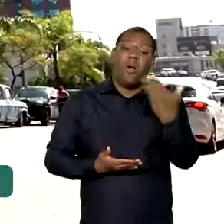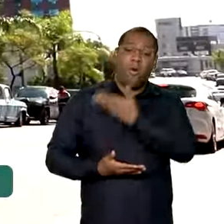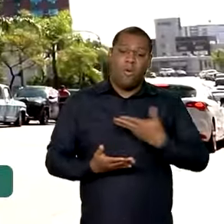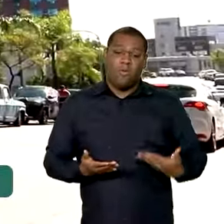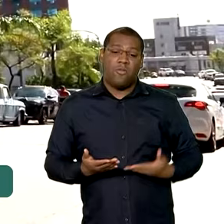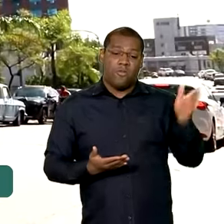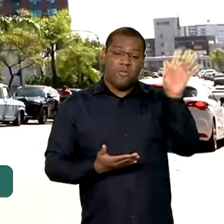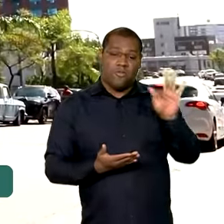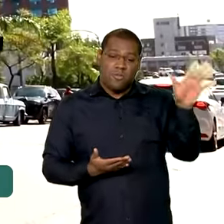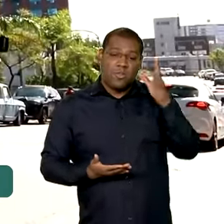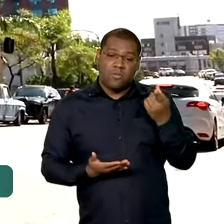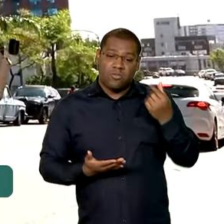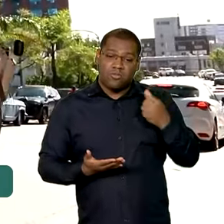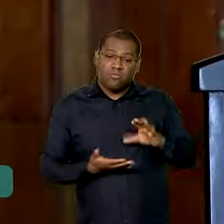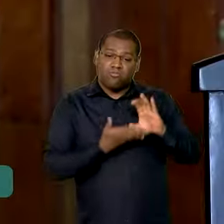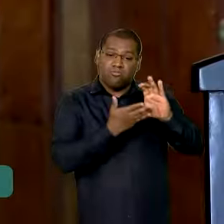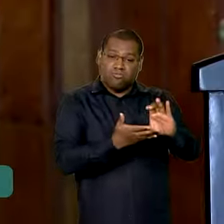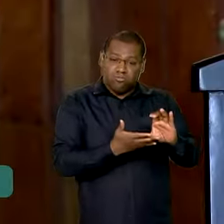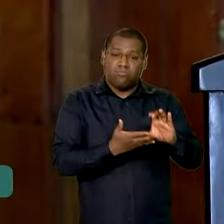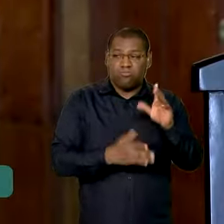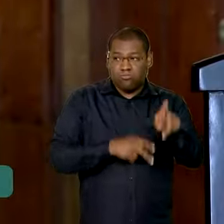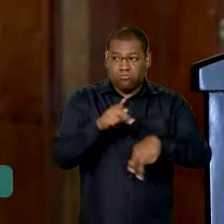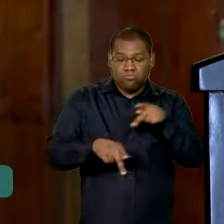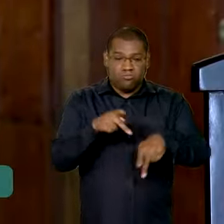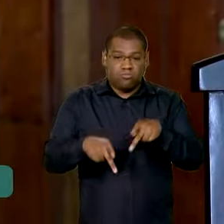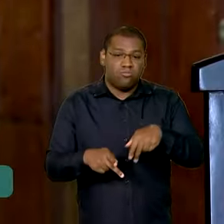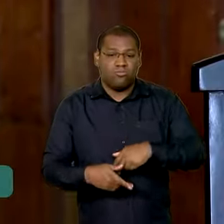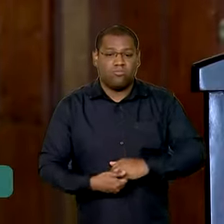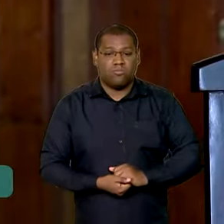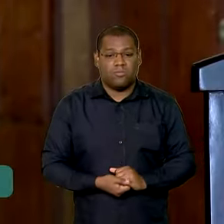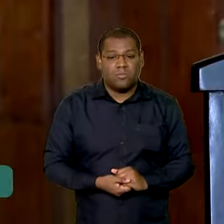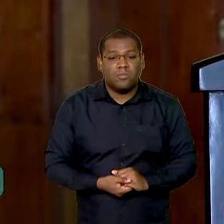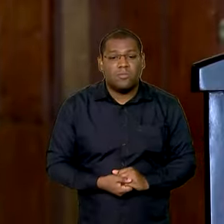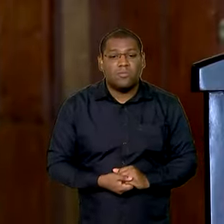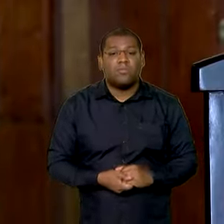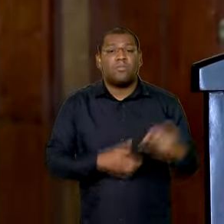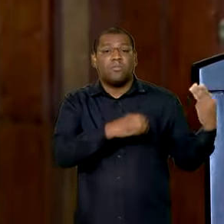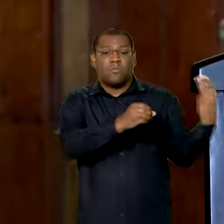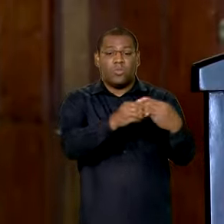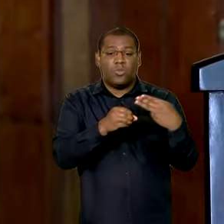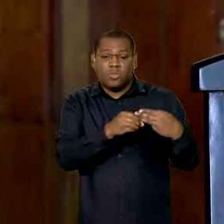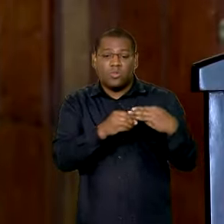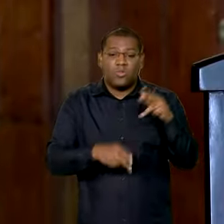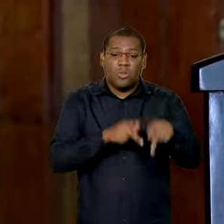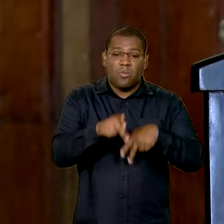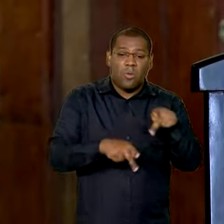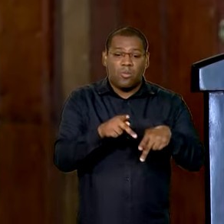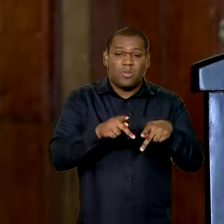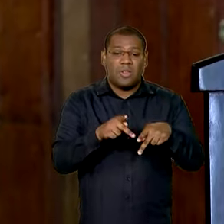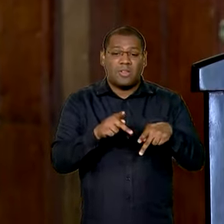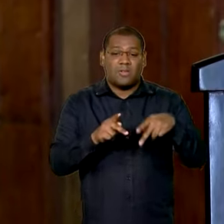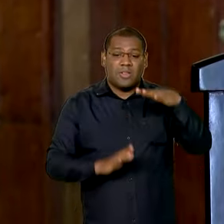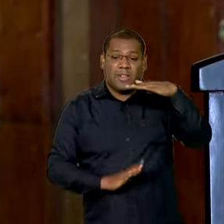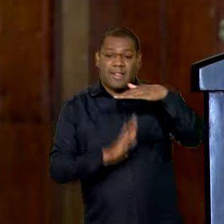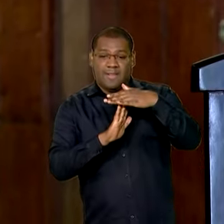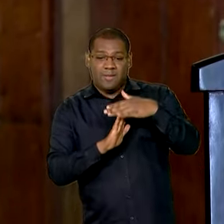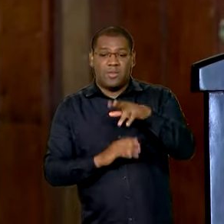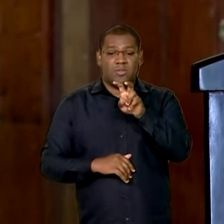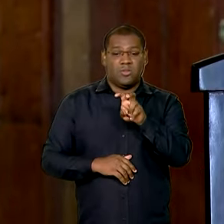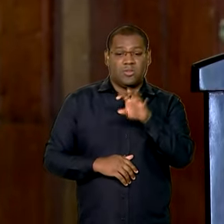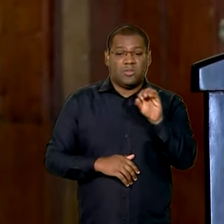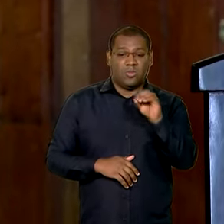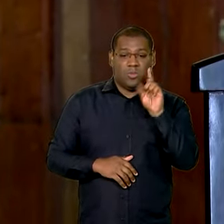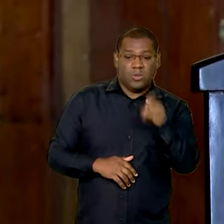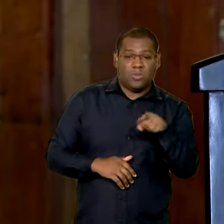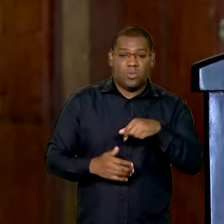acordo com o número de habitantes. Então, a regra é a seguinte, para aqueles municípios que têm população até 50 mil, imediatamente,